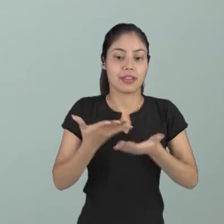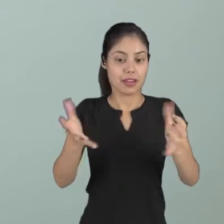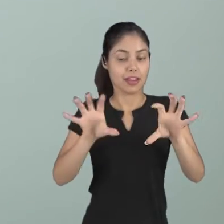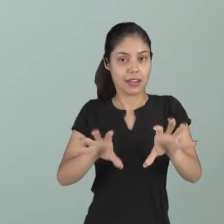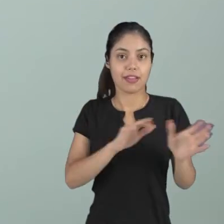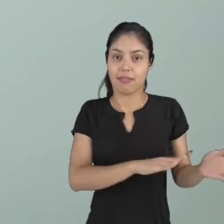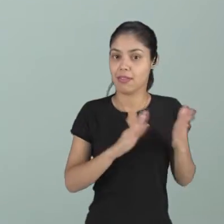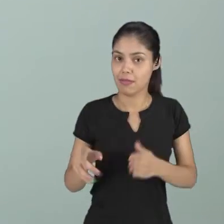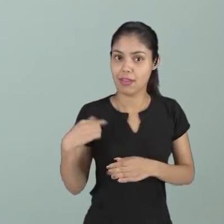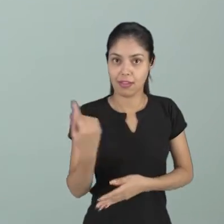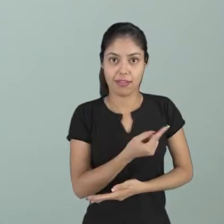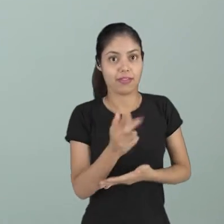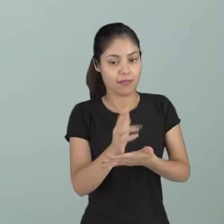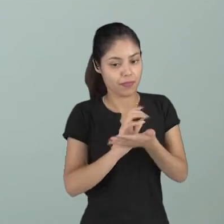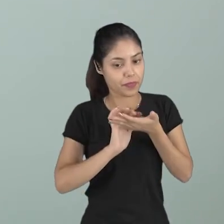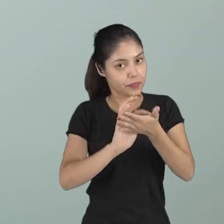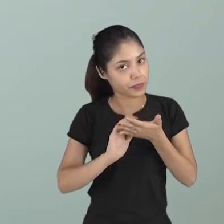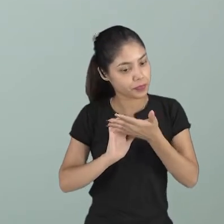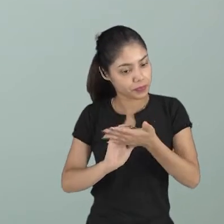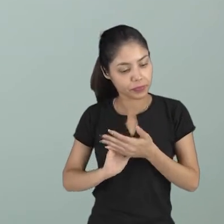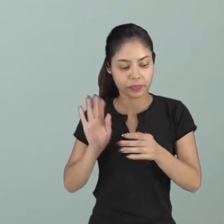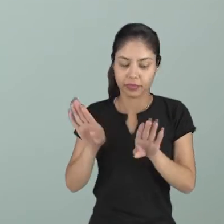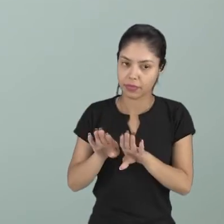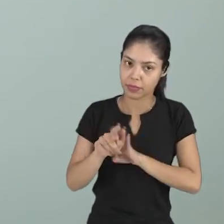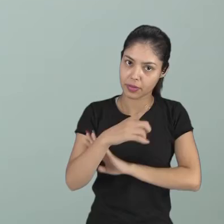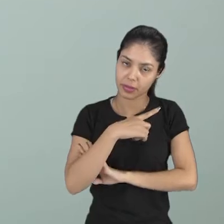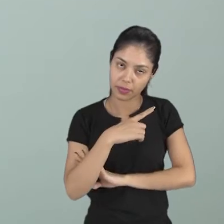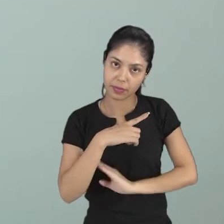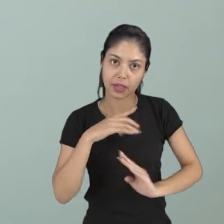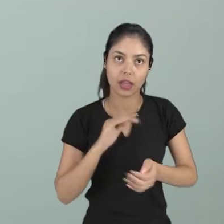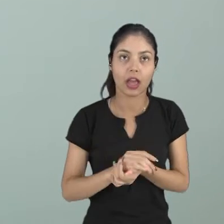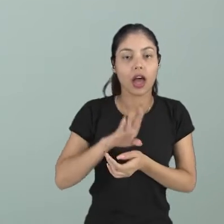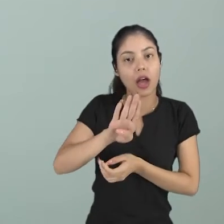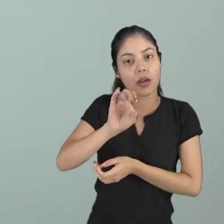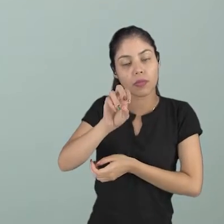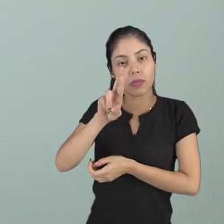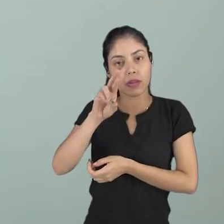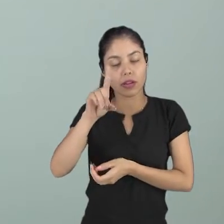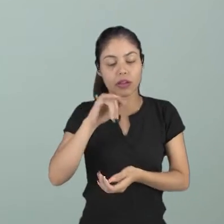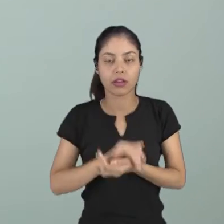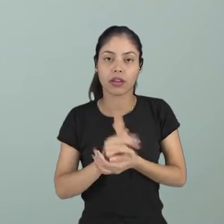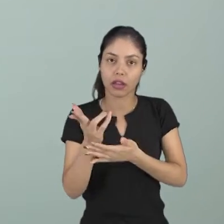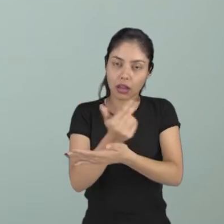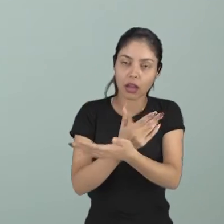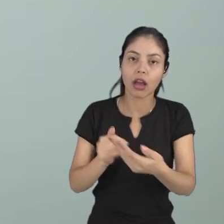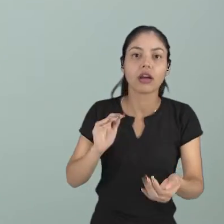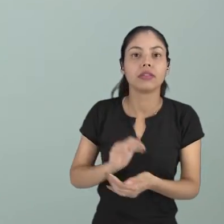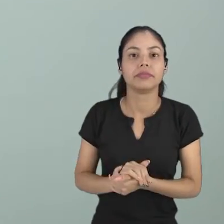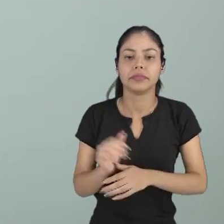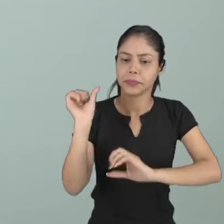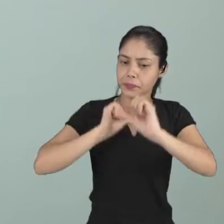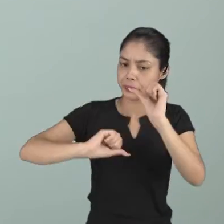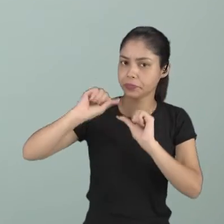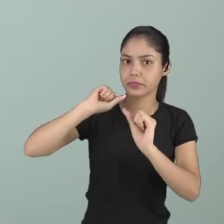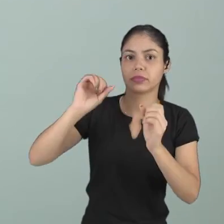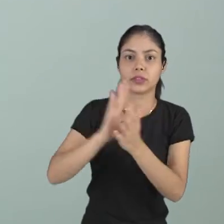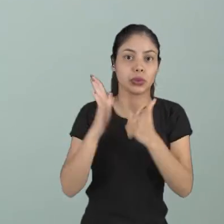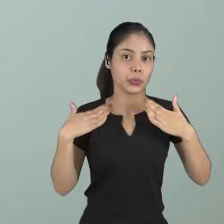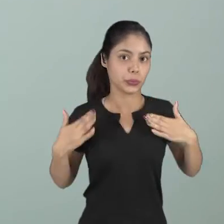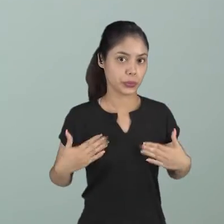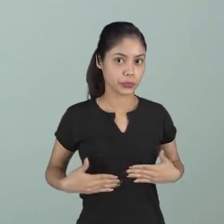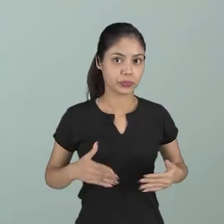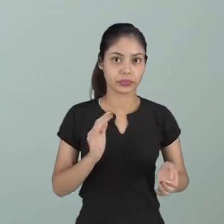faz parte da arte digital. E nós temos também a body art. A body art, gente, é a modificação do corpo.